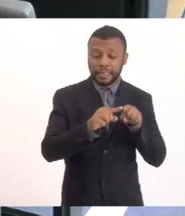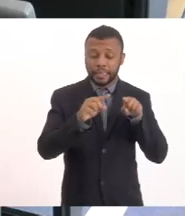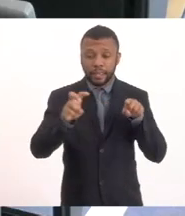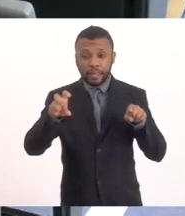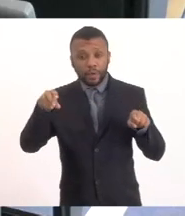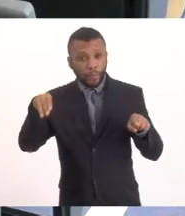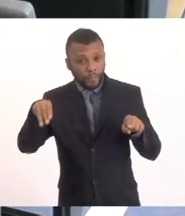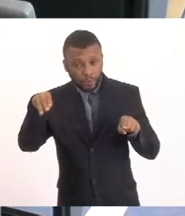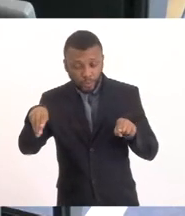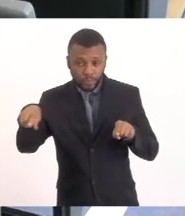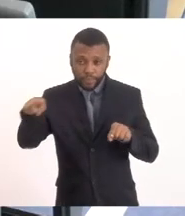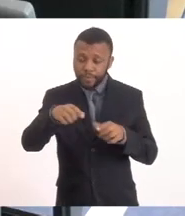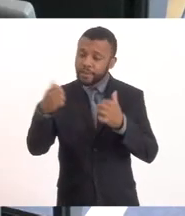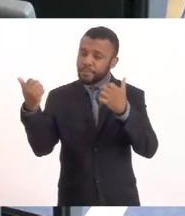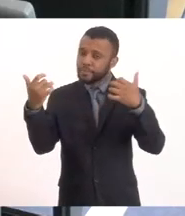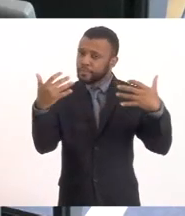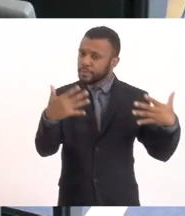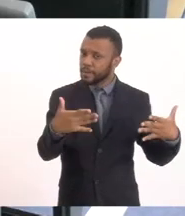A sua explanação